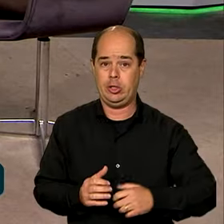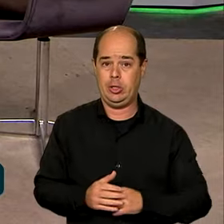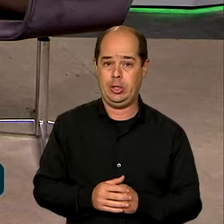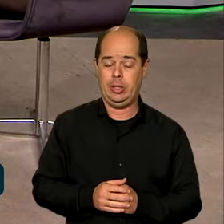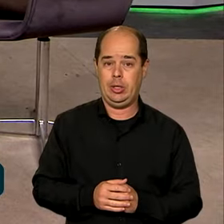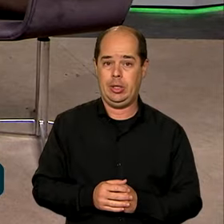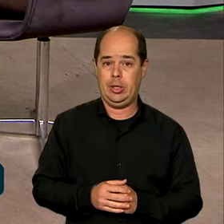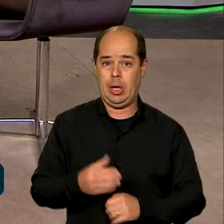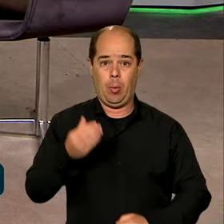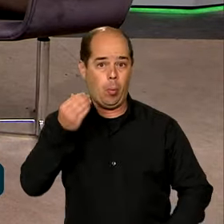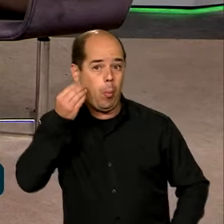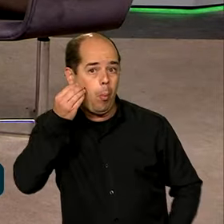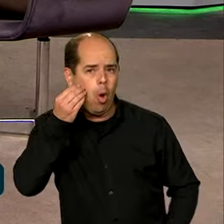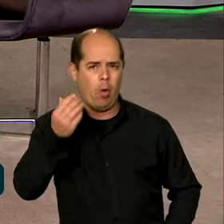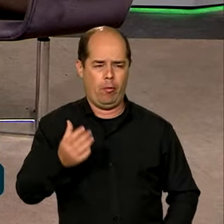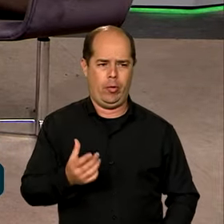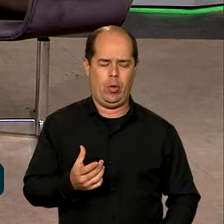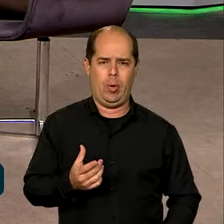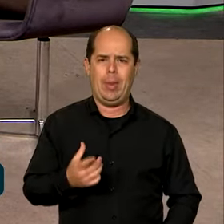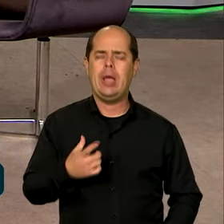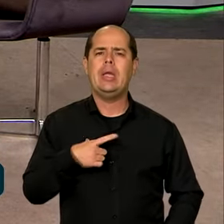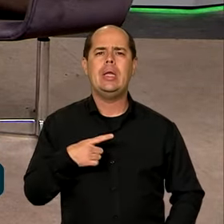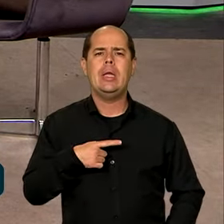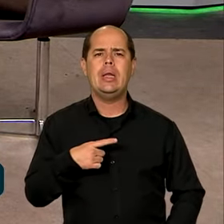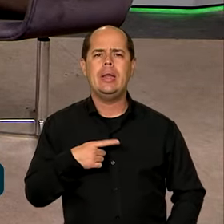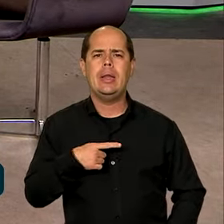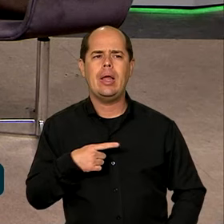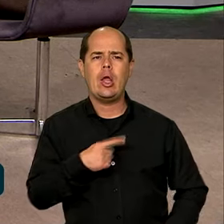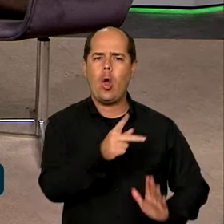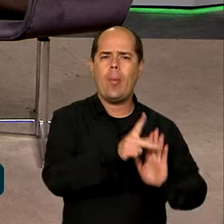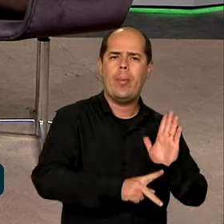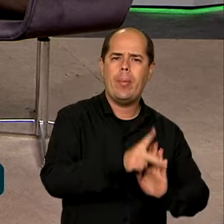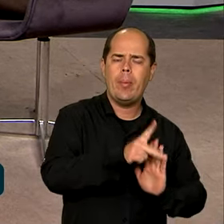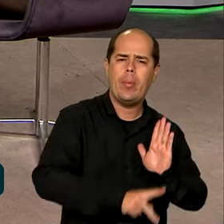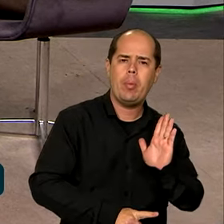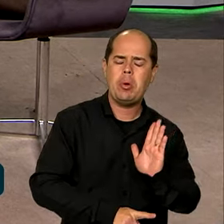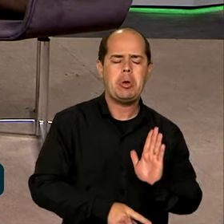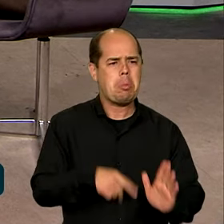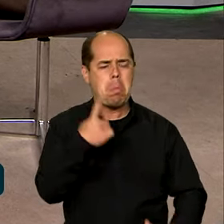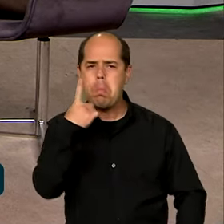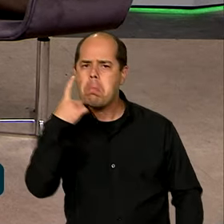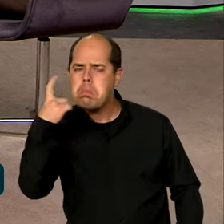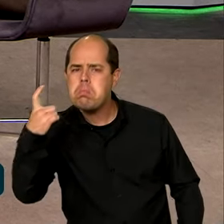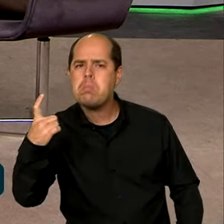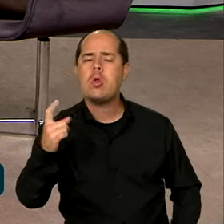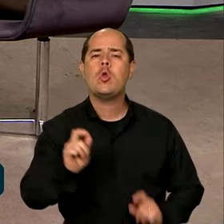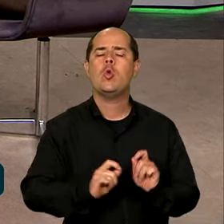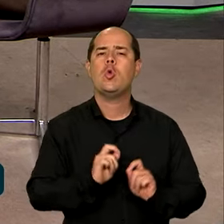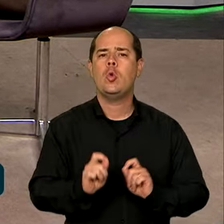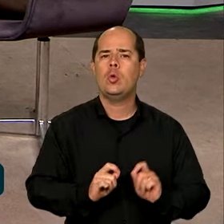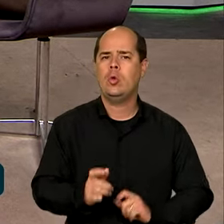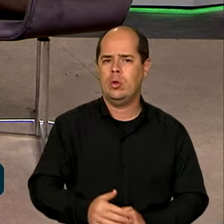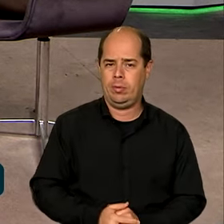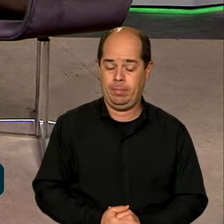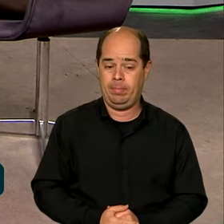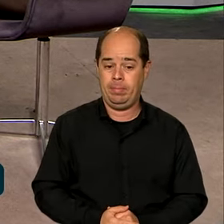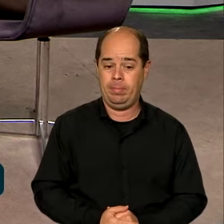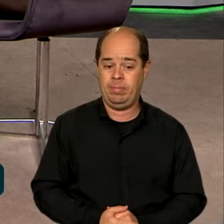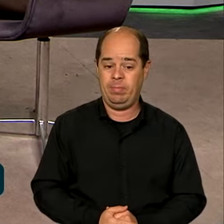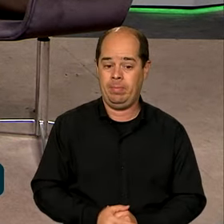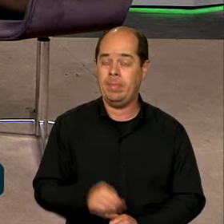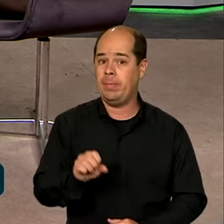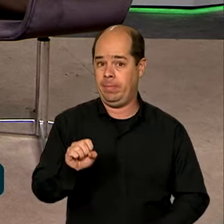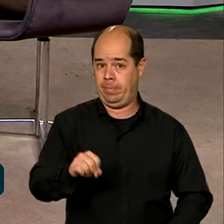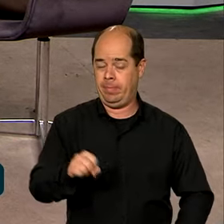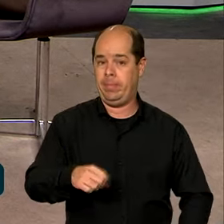comunicação tem um projeto bem interessante aí de rede móvel, né? É. A rede privativa do governo é